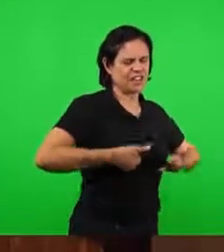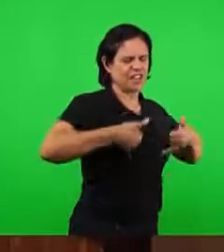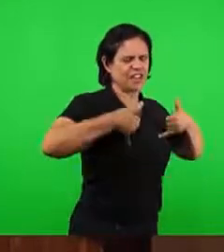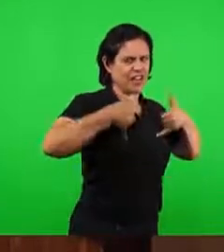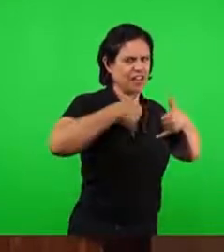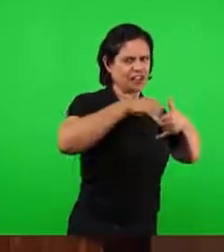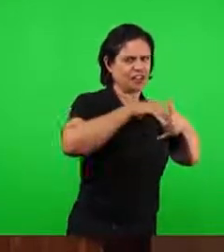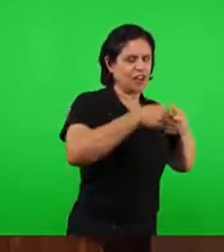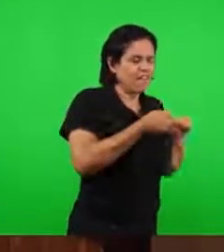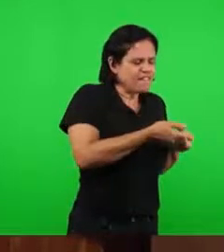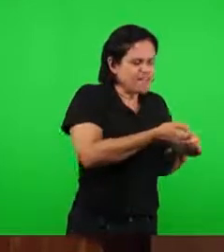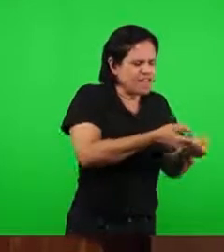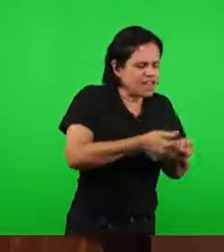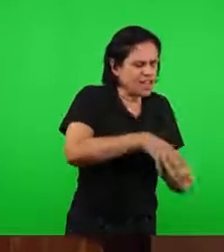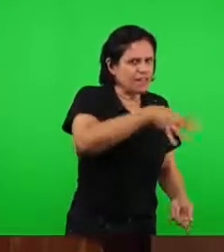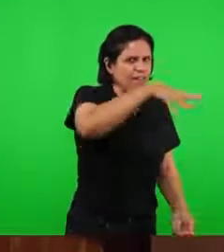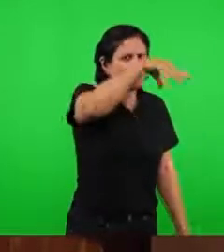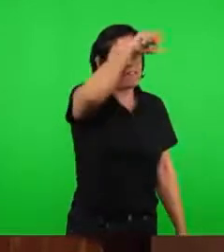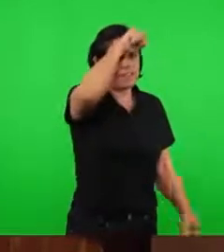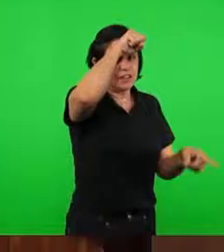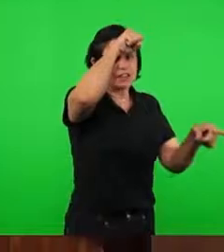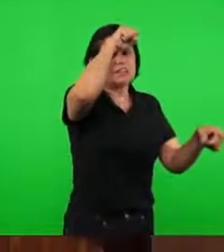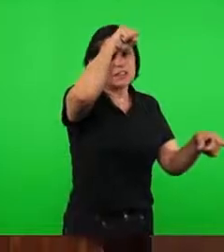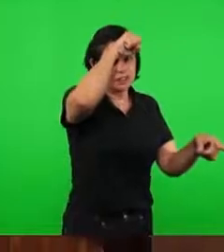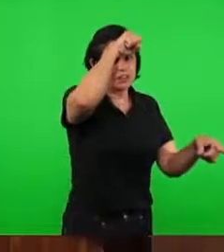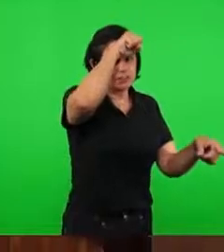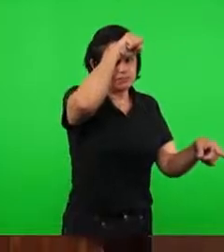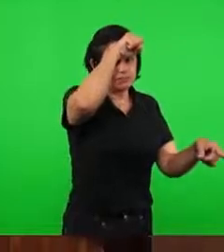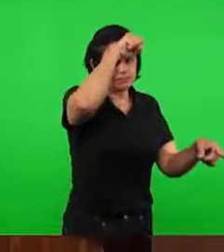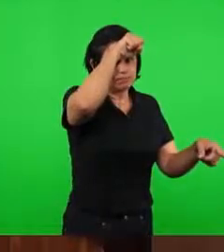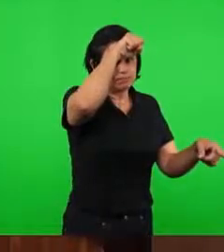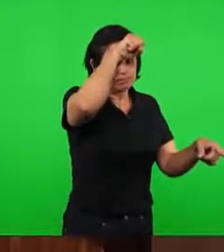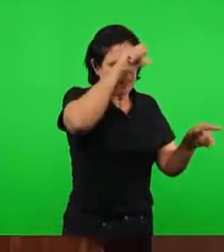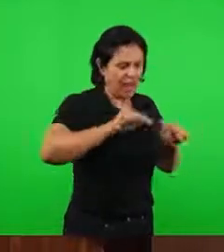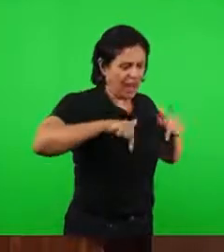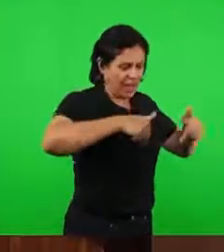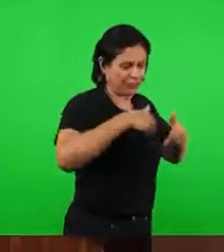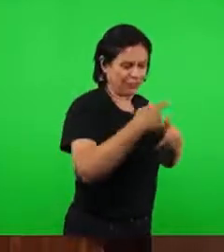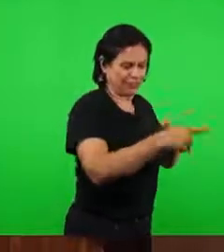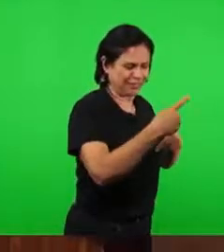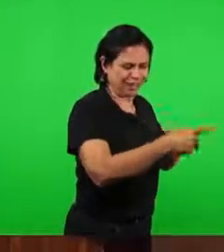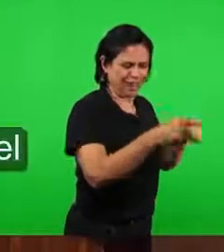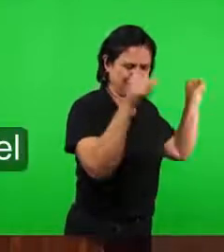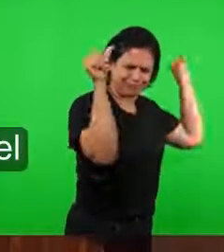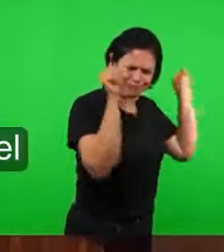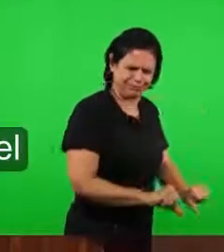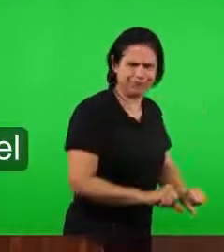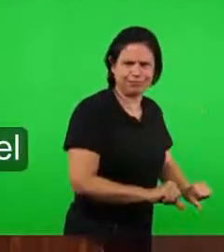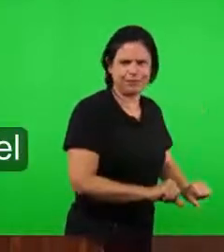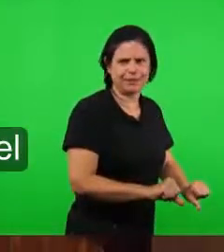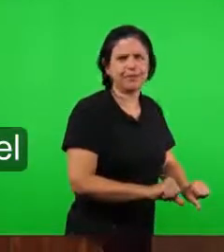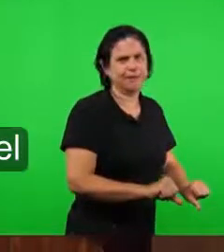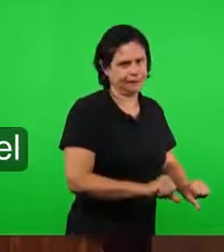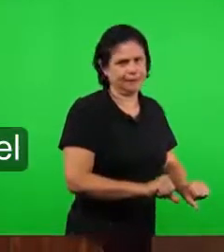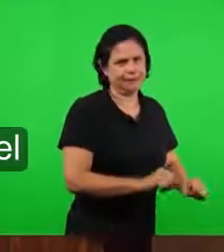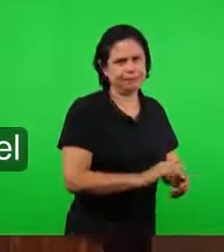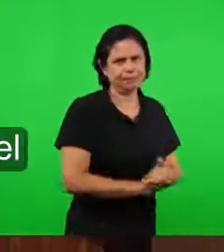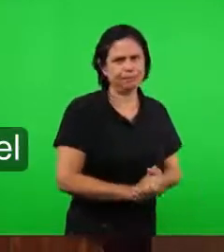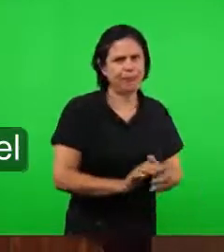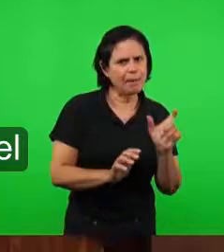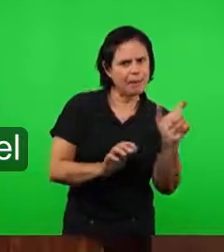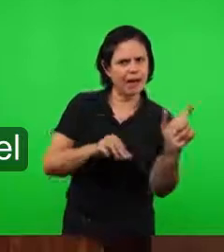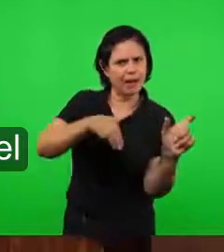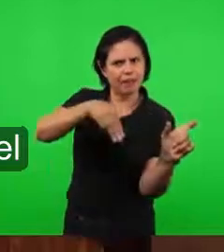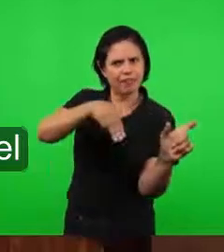feitiçaria, abominável em todos os seus atos. E essa palavra mulher